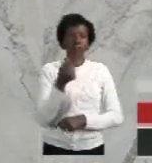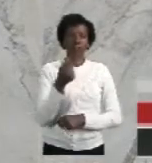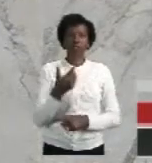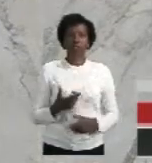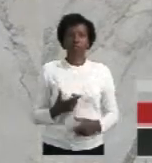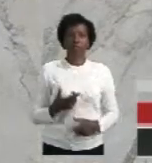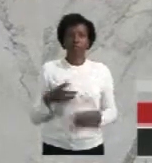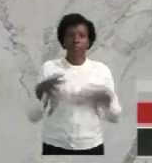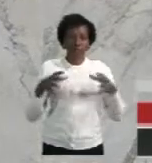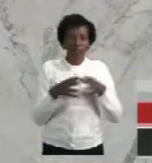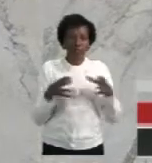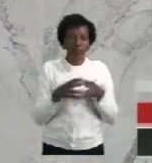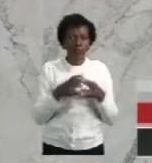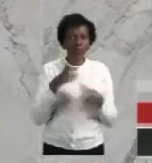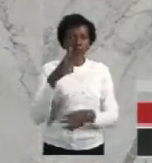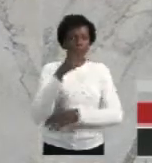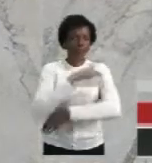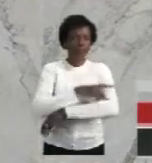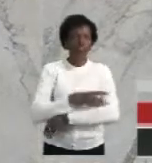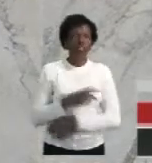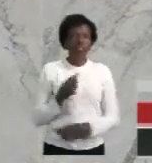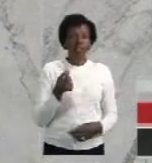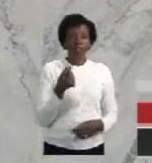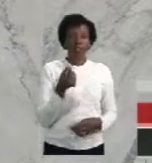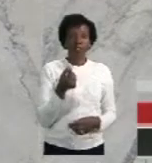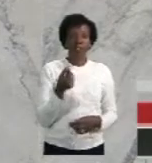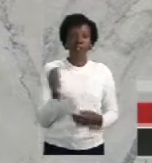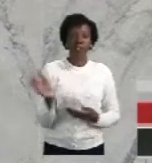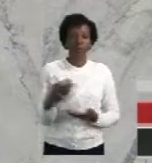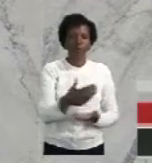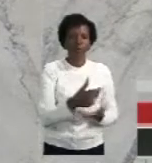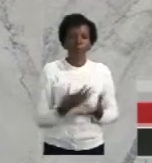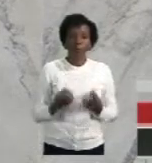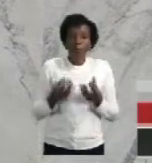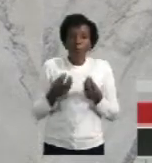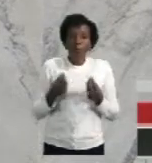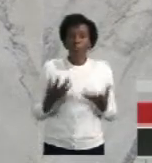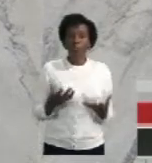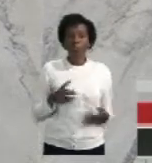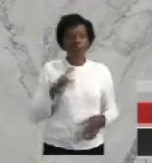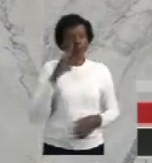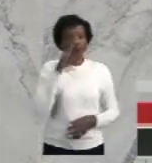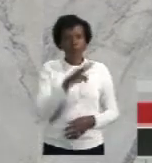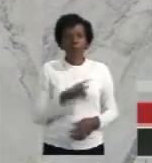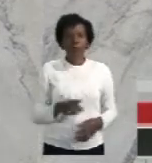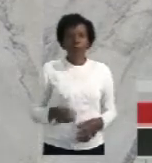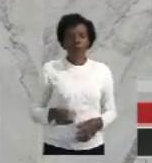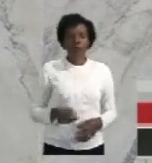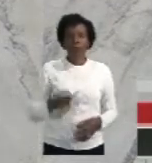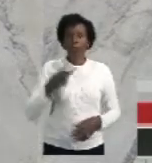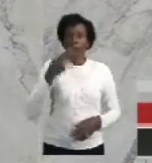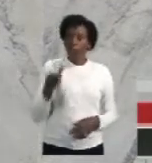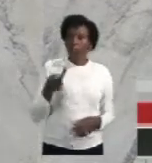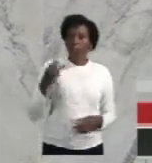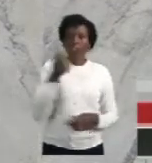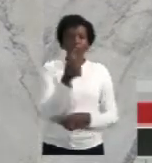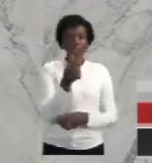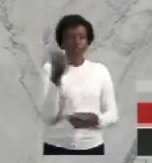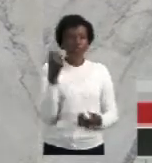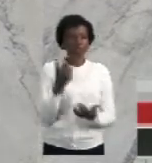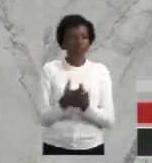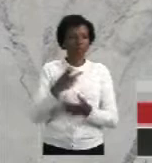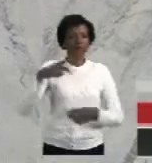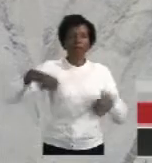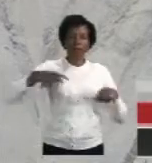um absurdo com a cobrança de pedágio. Nós falamos ontem aqui sobre a cobrança de pedágio em motocicletas, o que eu acho um absurdo.